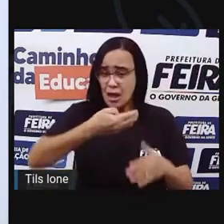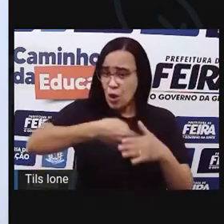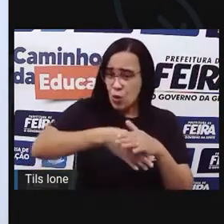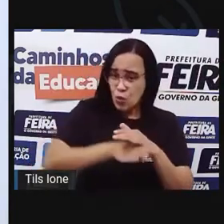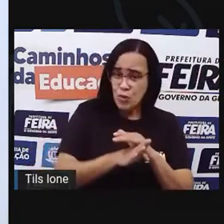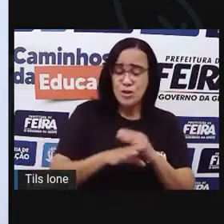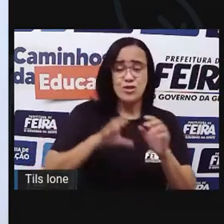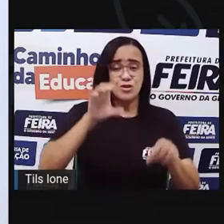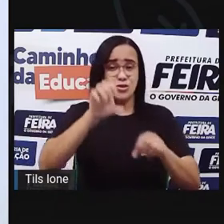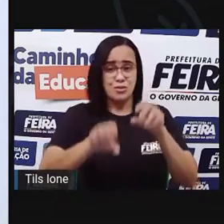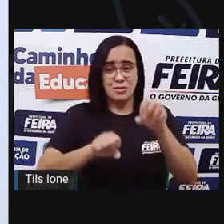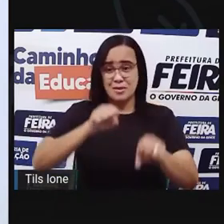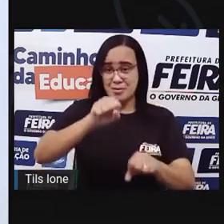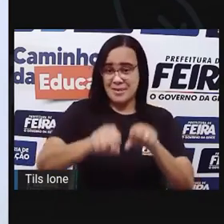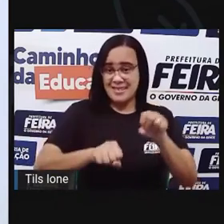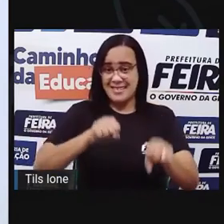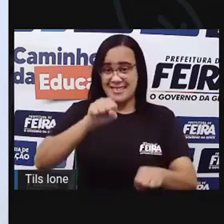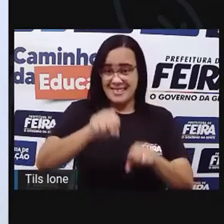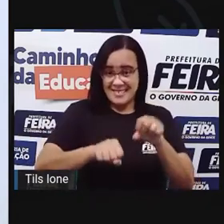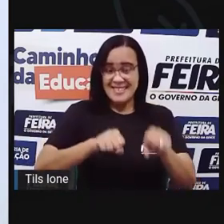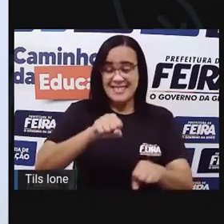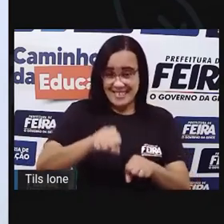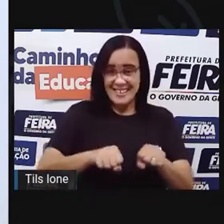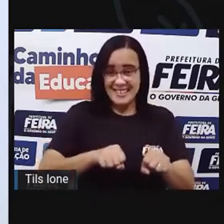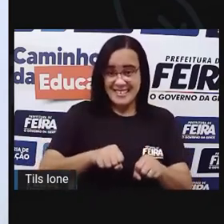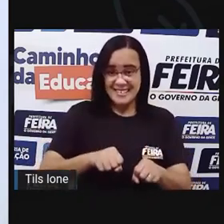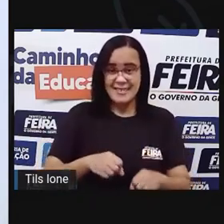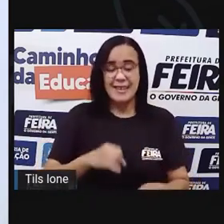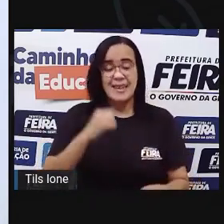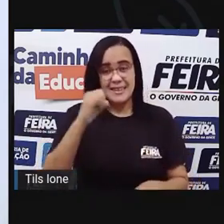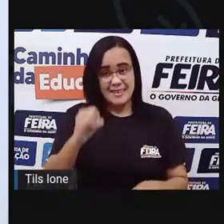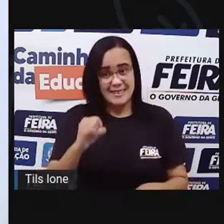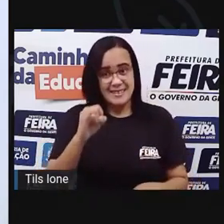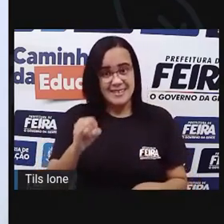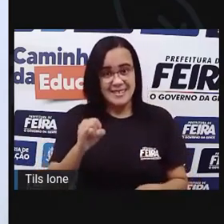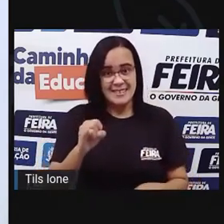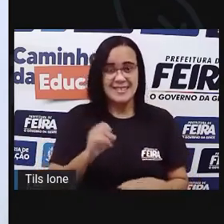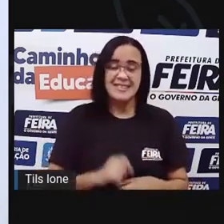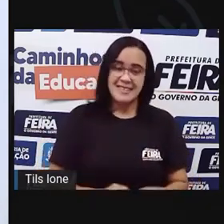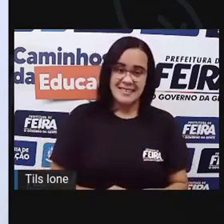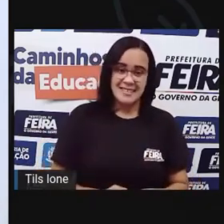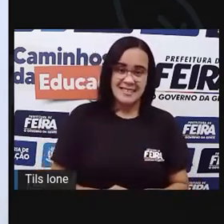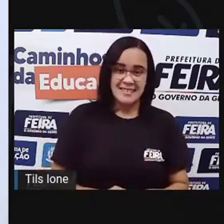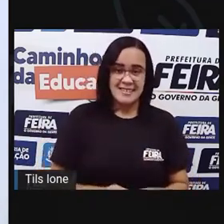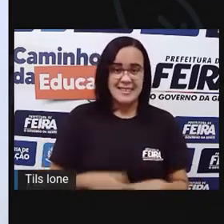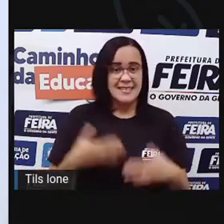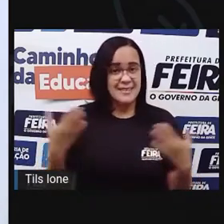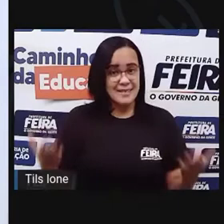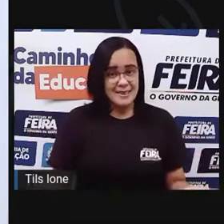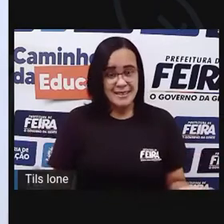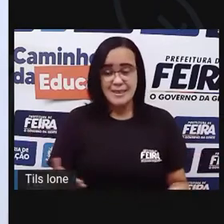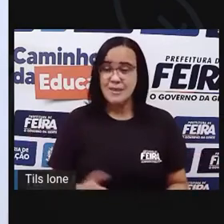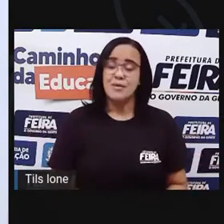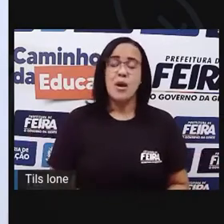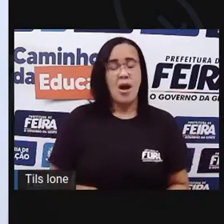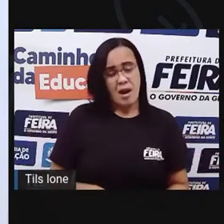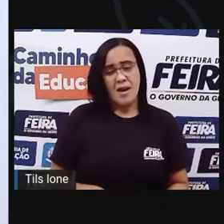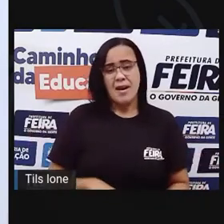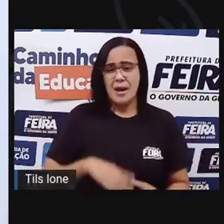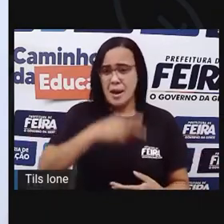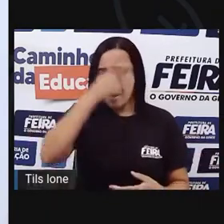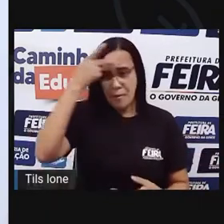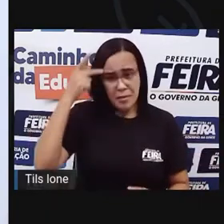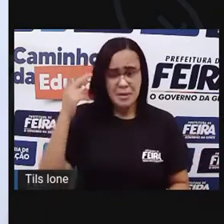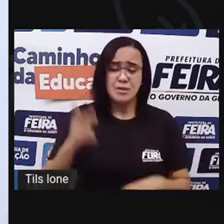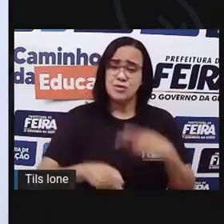Tem vontade de andar. Dizem, né? Dizem aí os mais antigos. Que andar de bicicleta a gente nunca esquece. Se aprendeu a andar